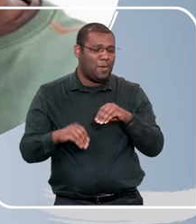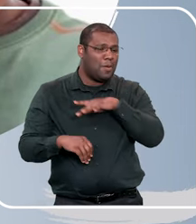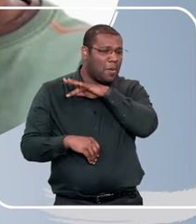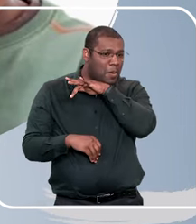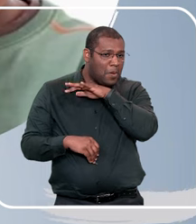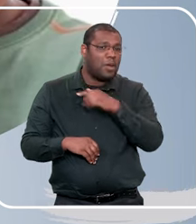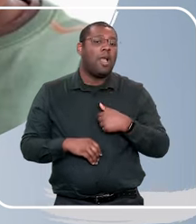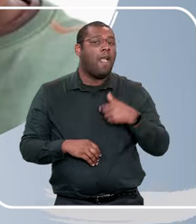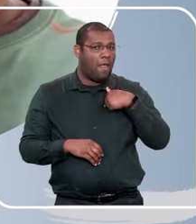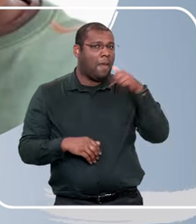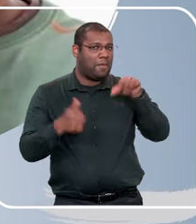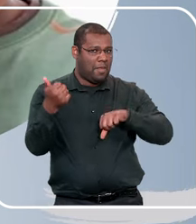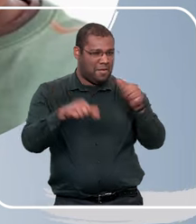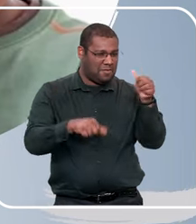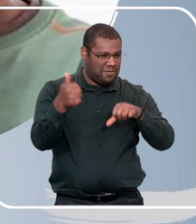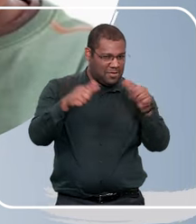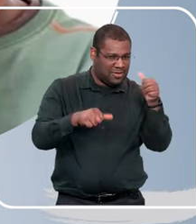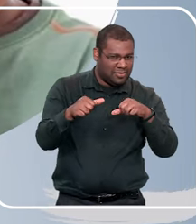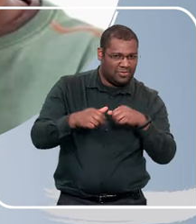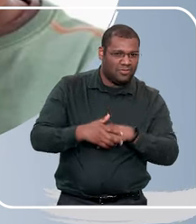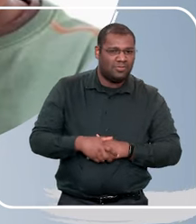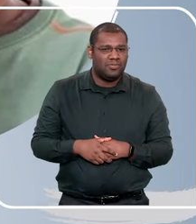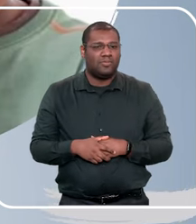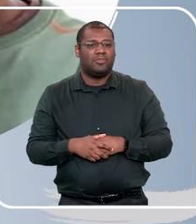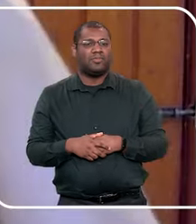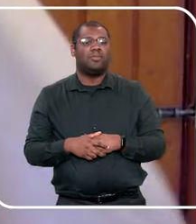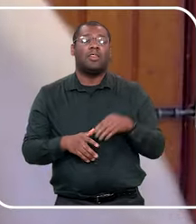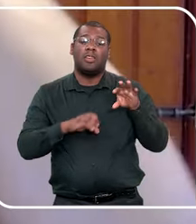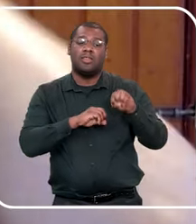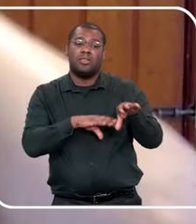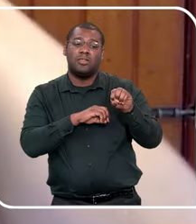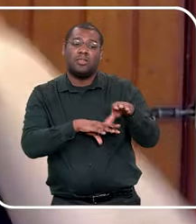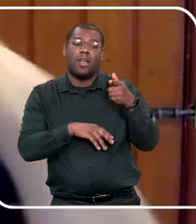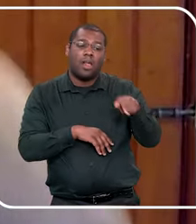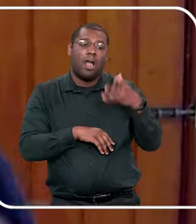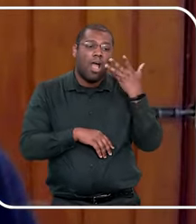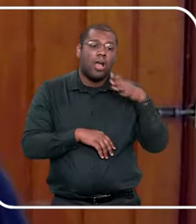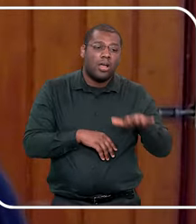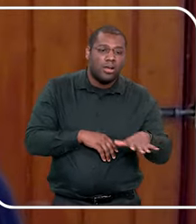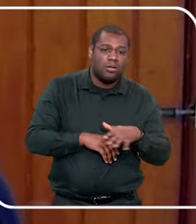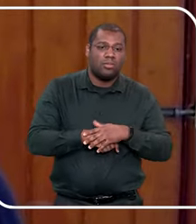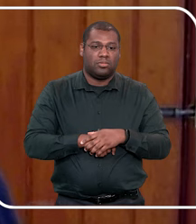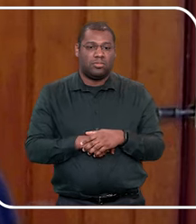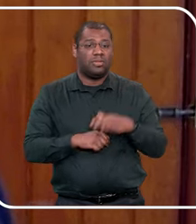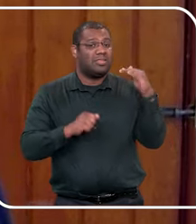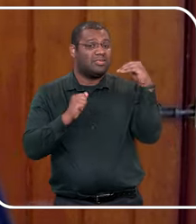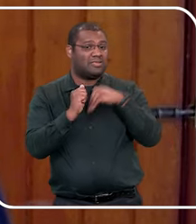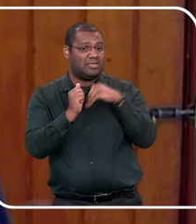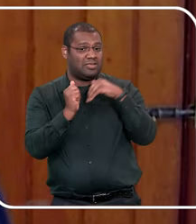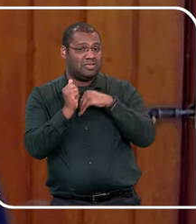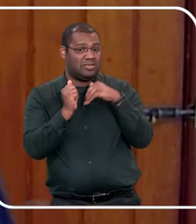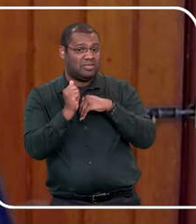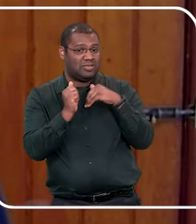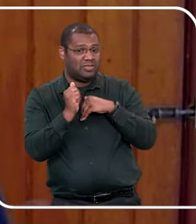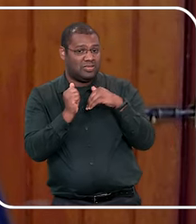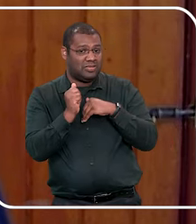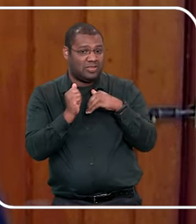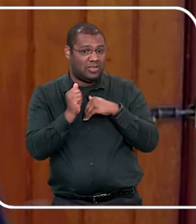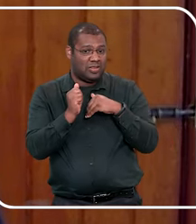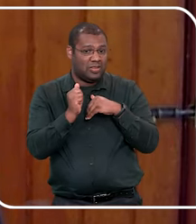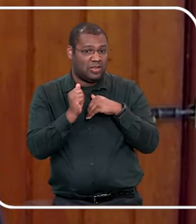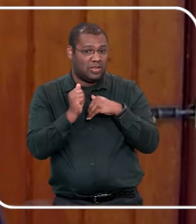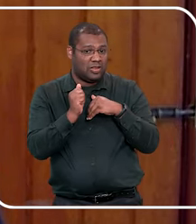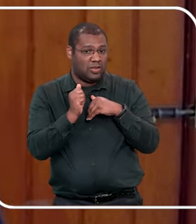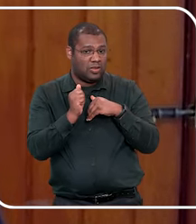tá gente, eu fazendo uma análise, eu vou contar a diferença, a gente pode ensinar pra criança, que o segredo,